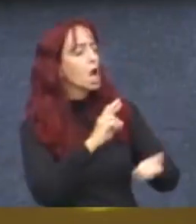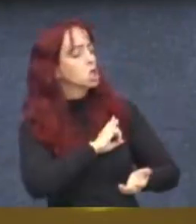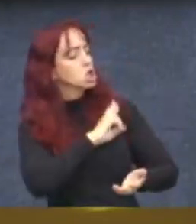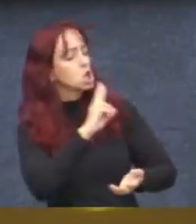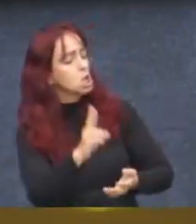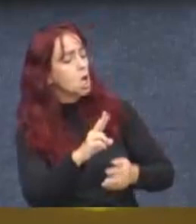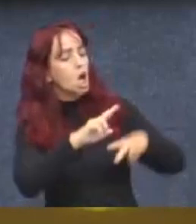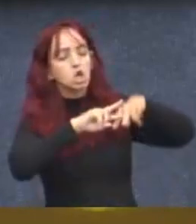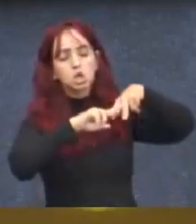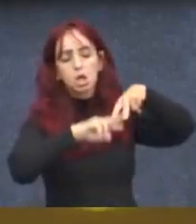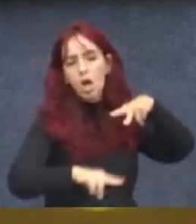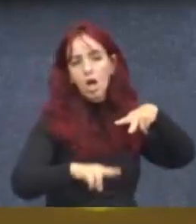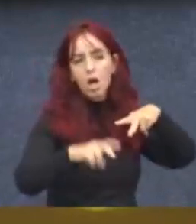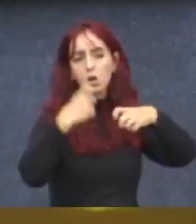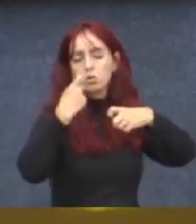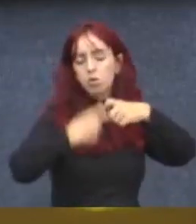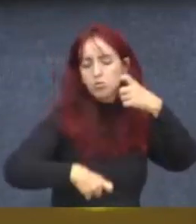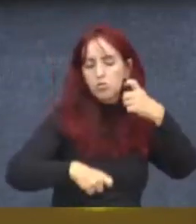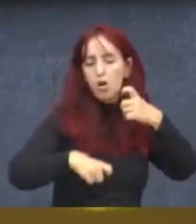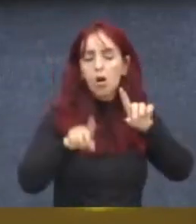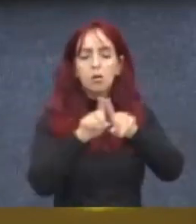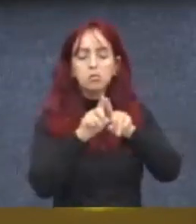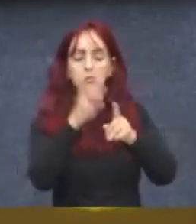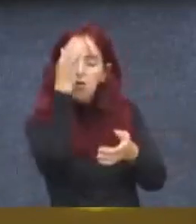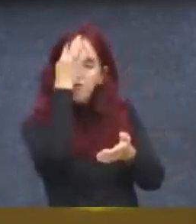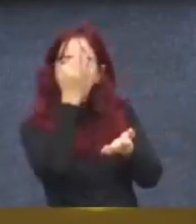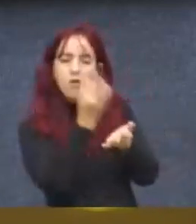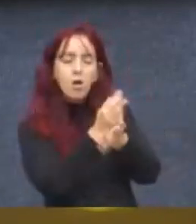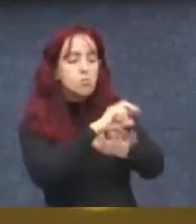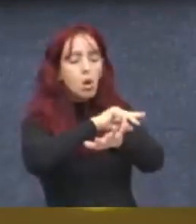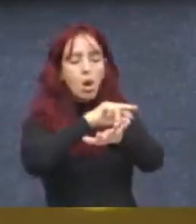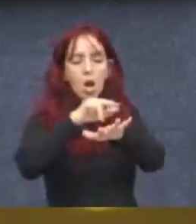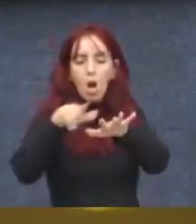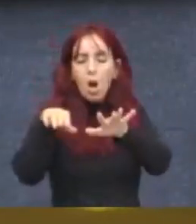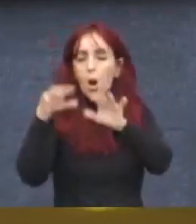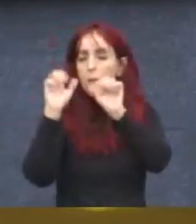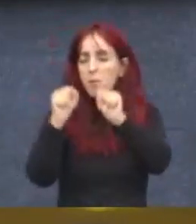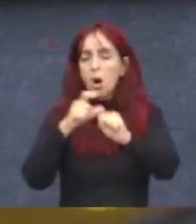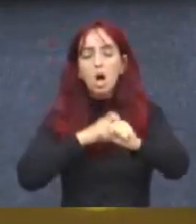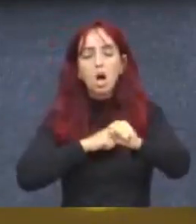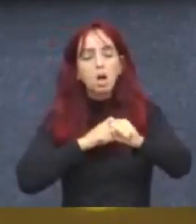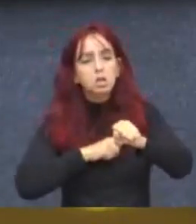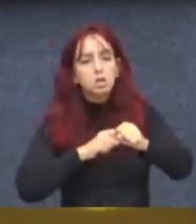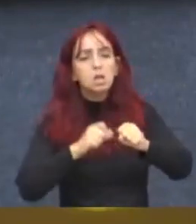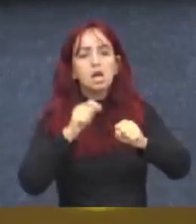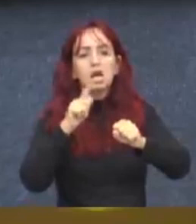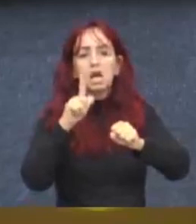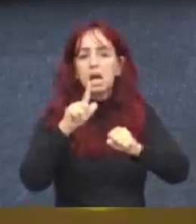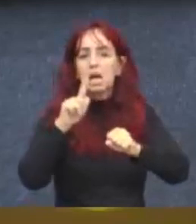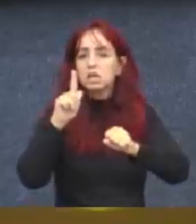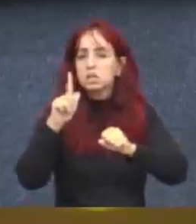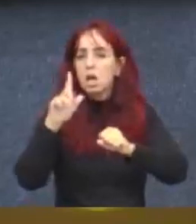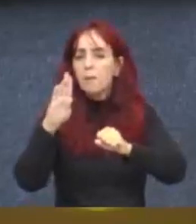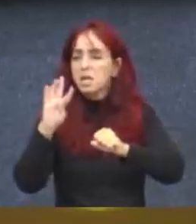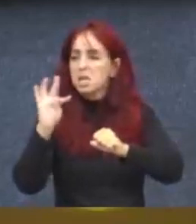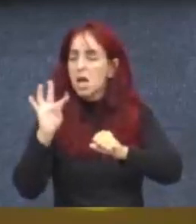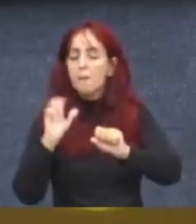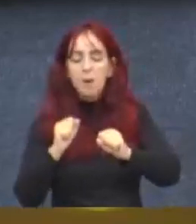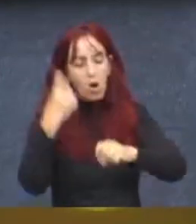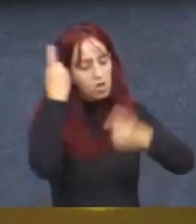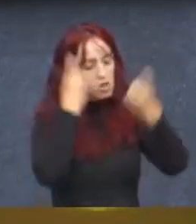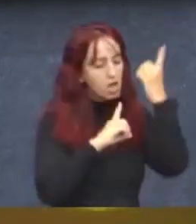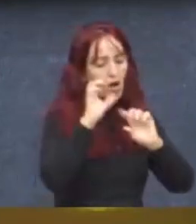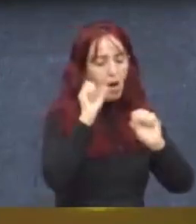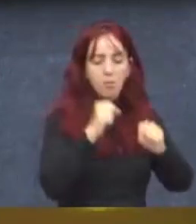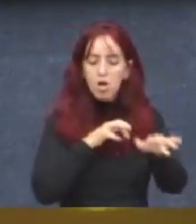gênero, da sua orientação sexual, da sua fé, pode ter parada LGBT, pode ter carnaval, pode ter manifestação